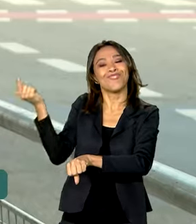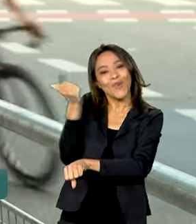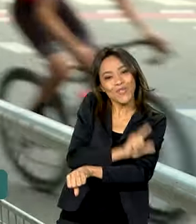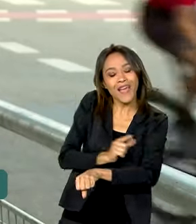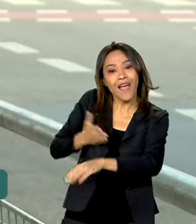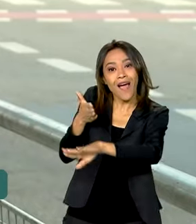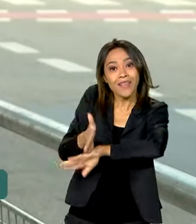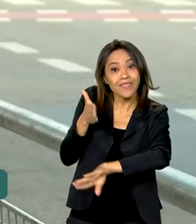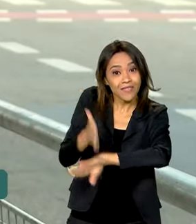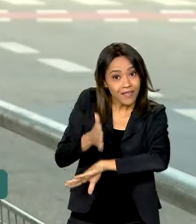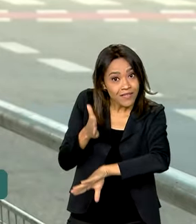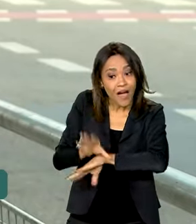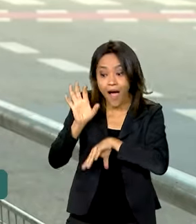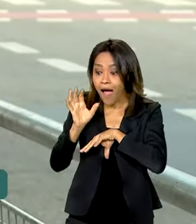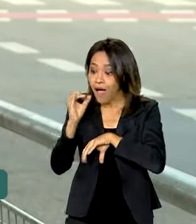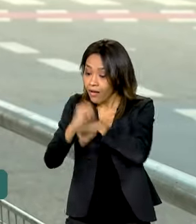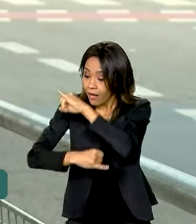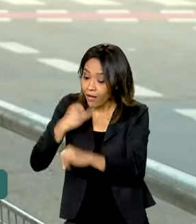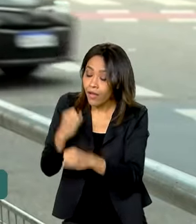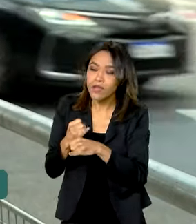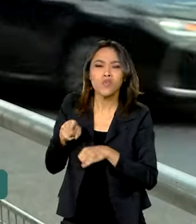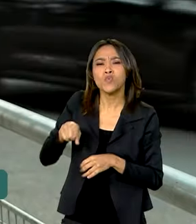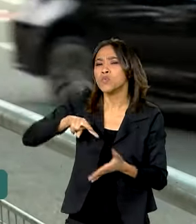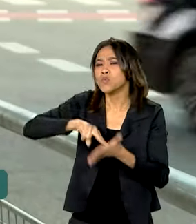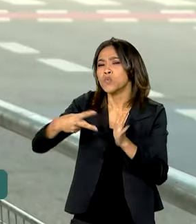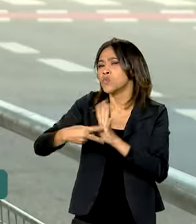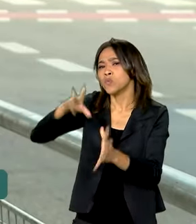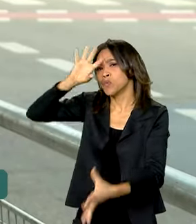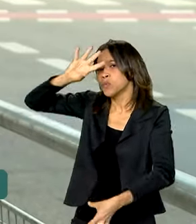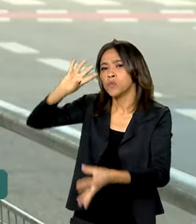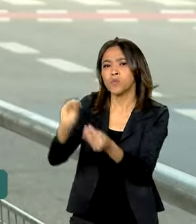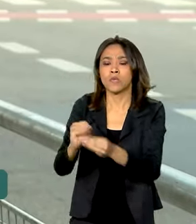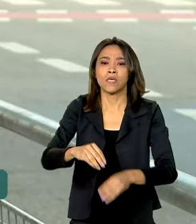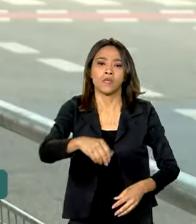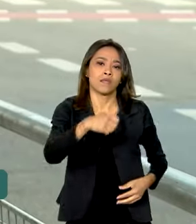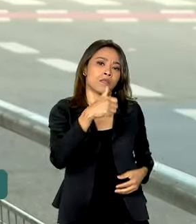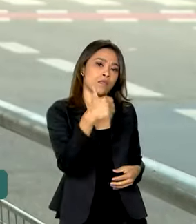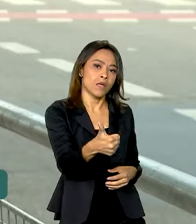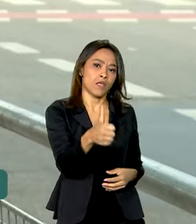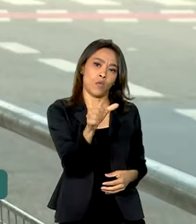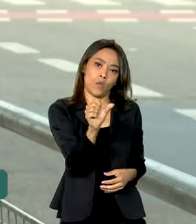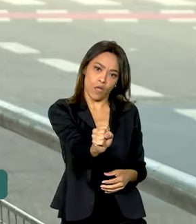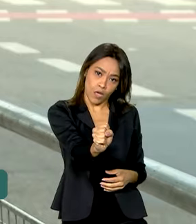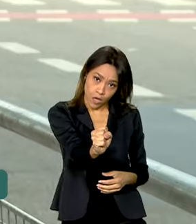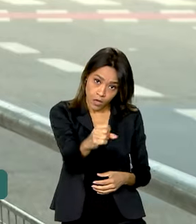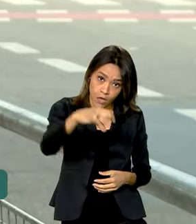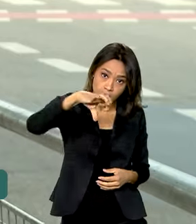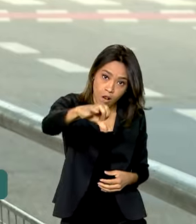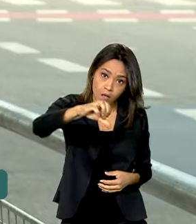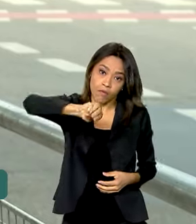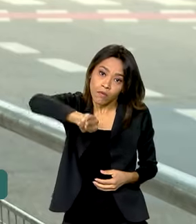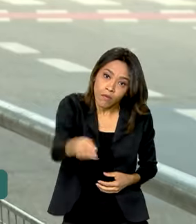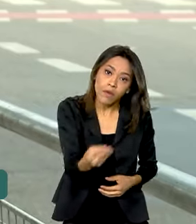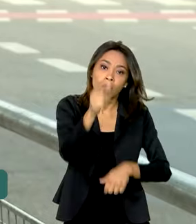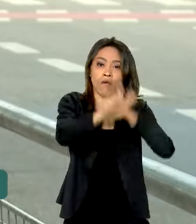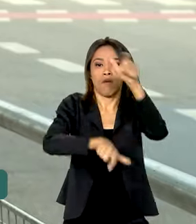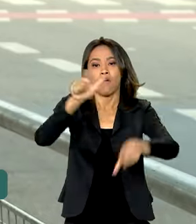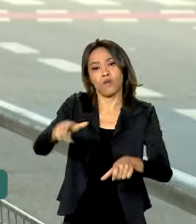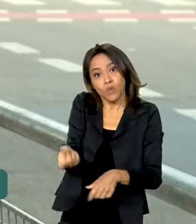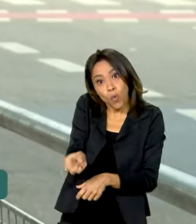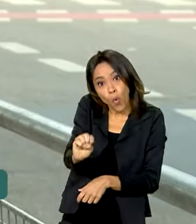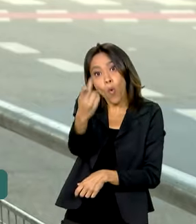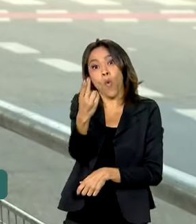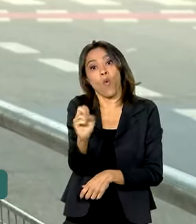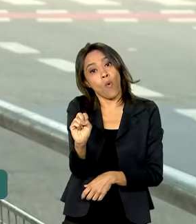acesso a essa tecnologia. O que representa 189 milhões de brasileiros ou 88